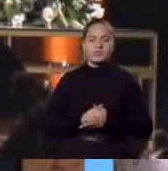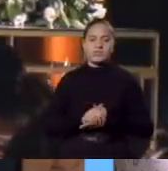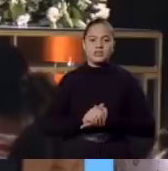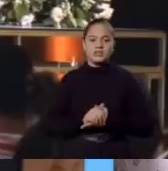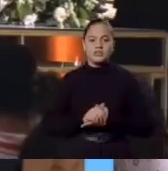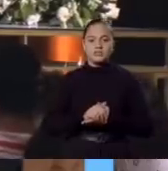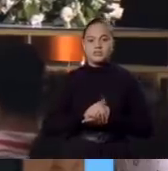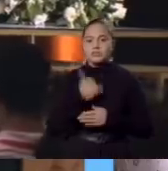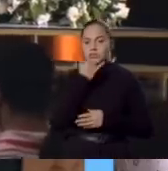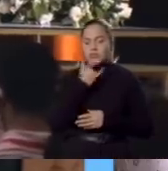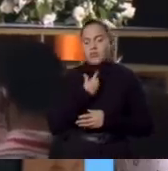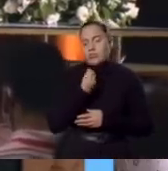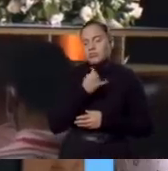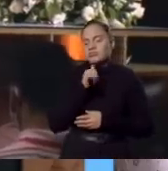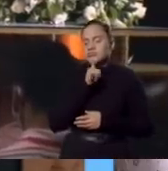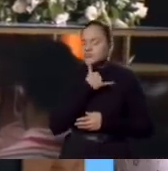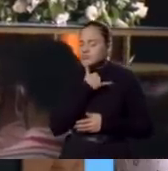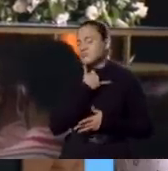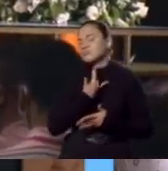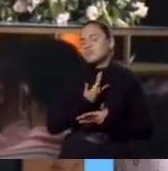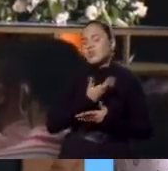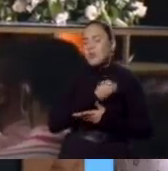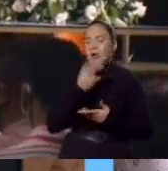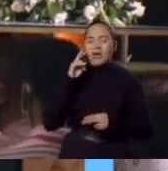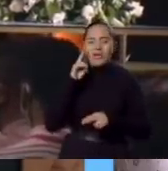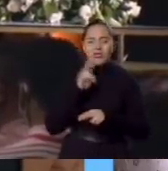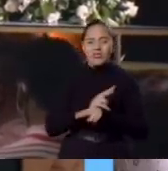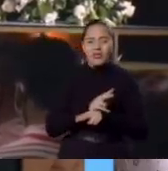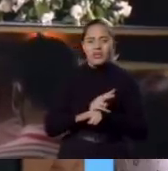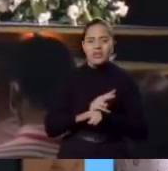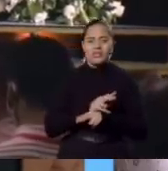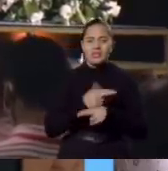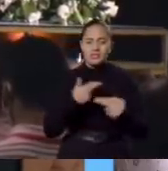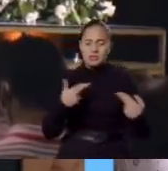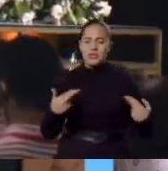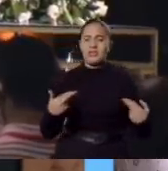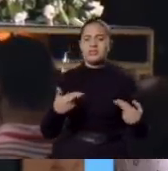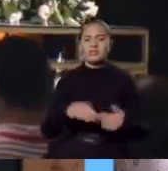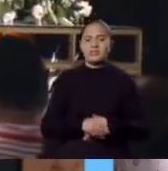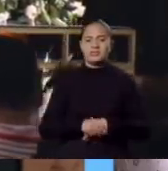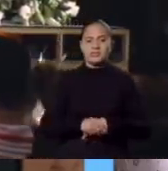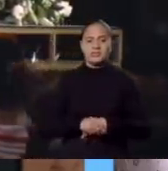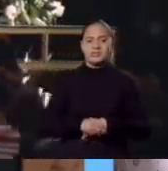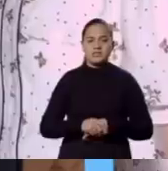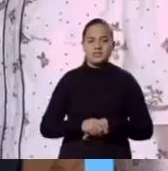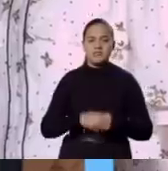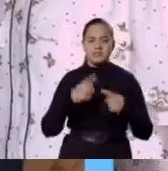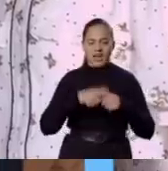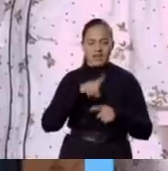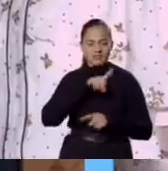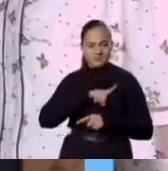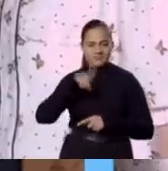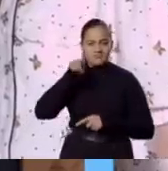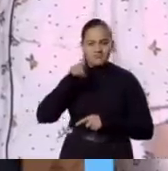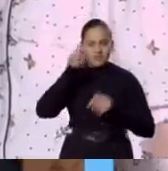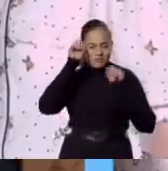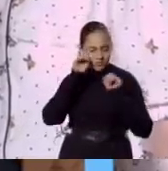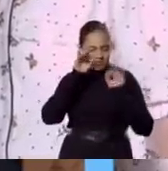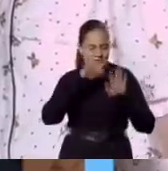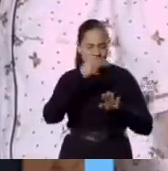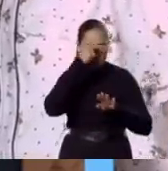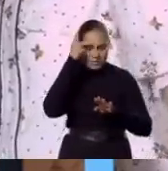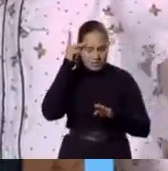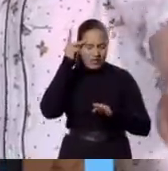quando eu vejo certas coisas Mas Deus honra os